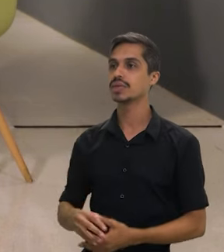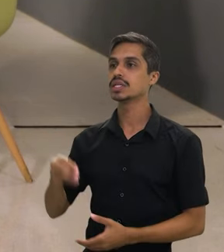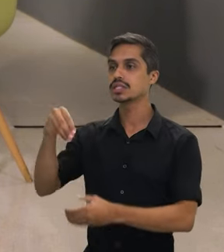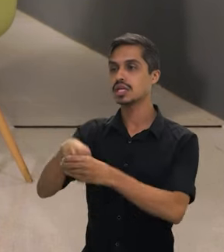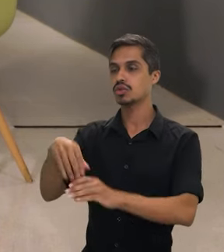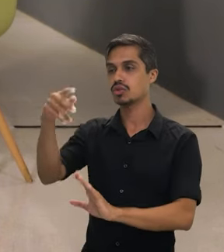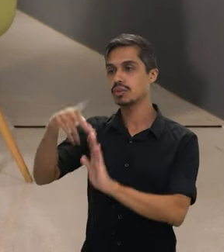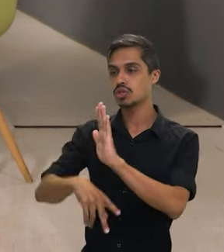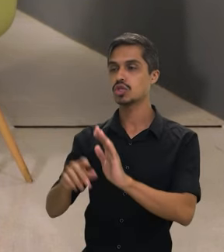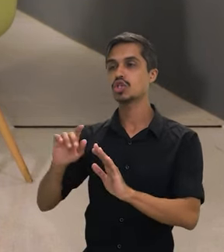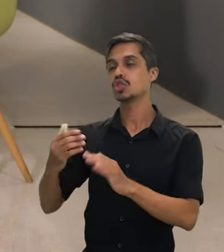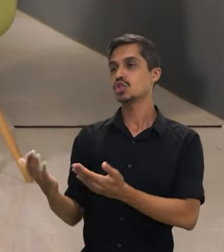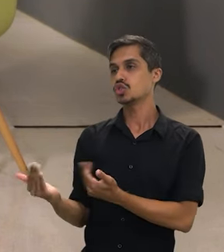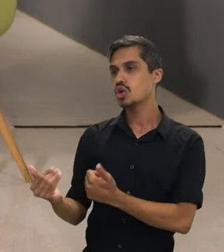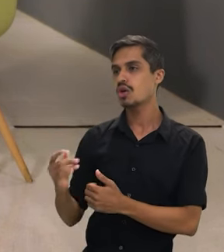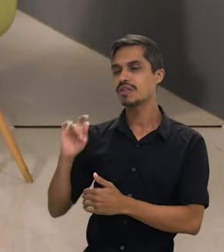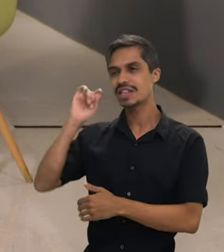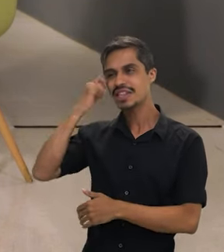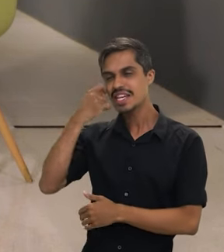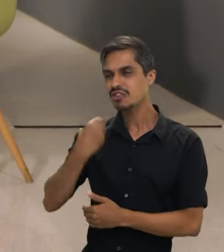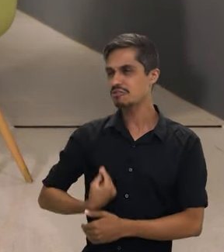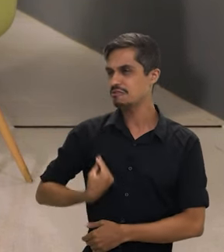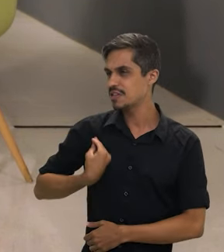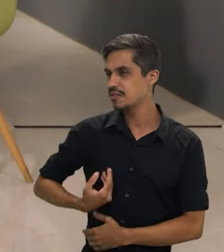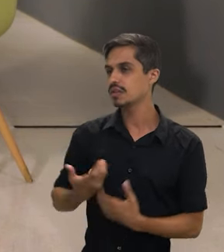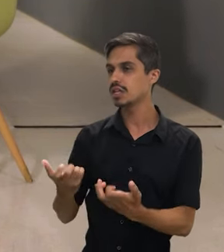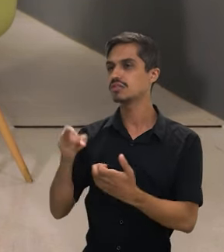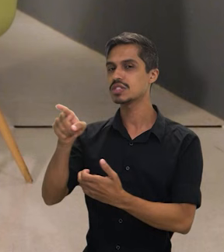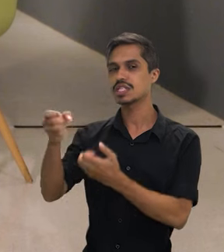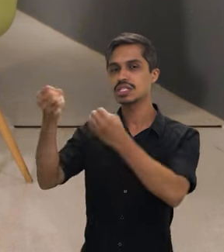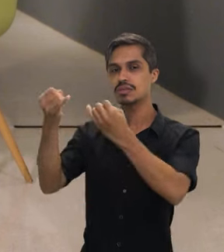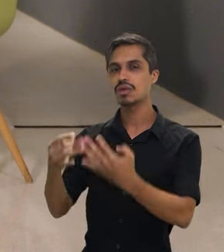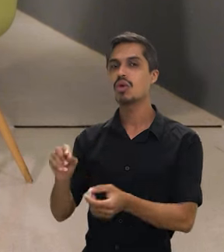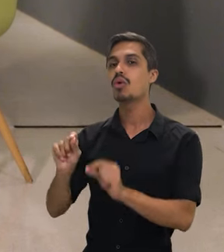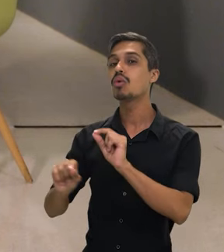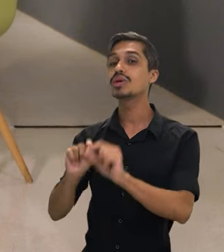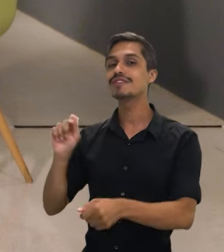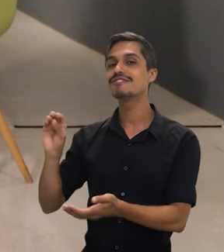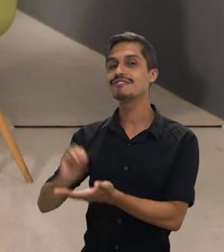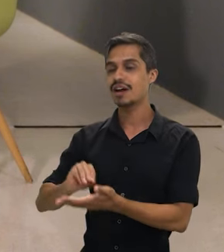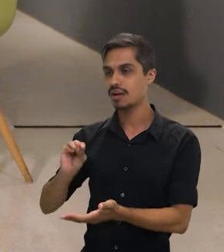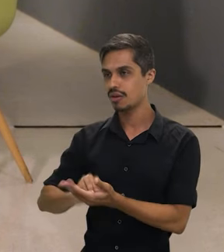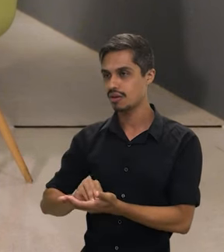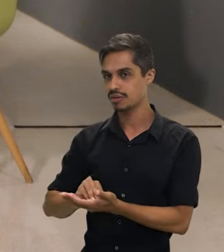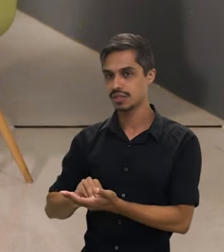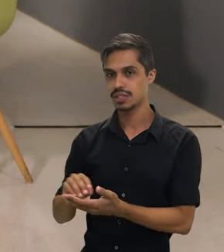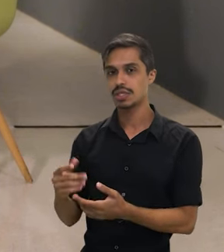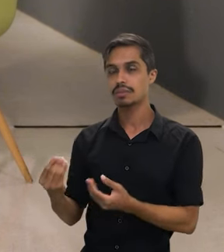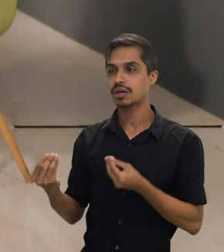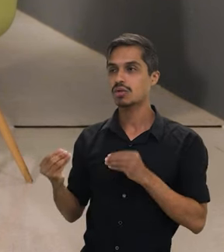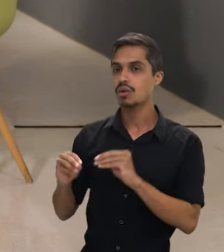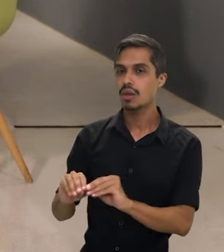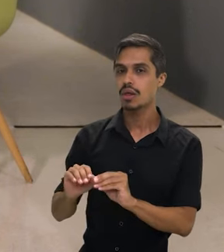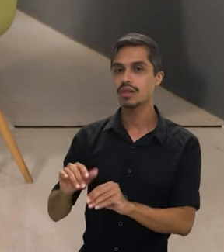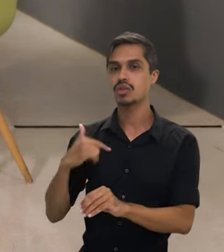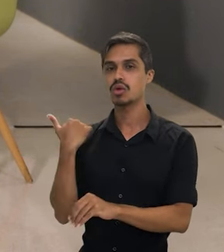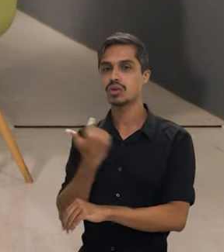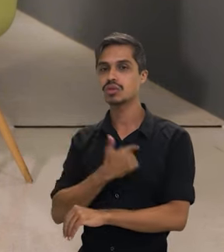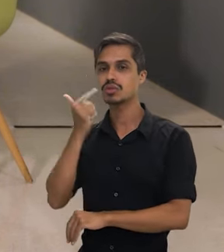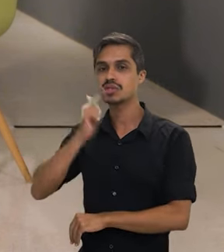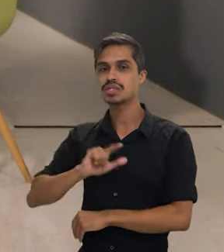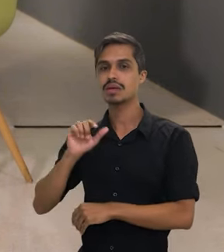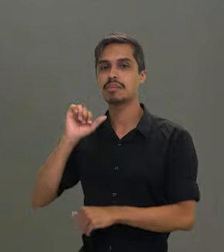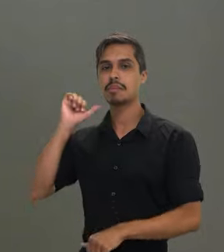plano Juventude Negra Viva, eu queria que a senhora comentasse para a gente o que ainda falta para implementar, para a gente conseguir